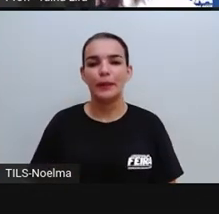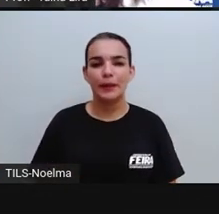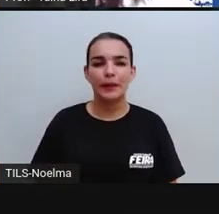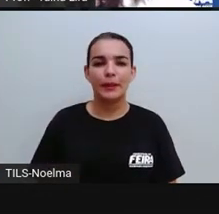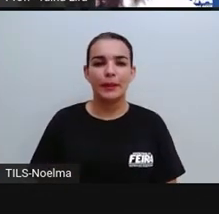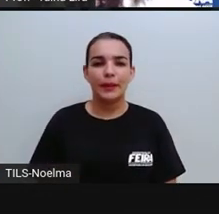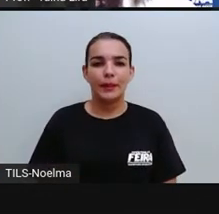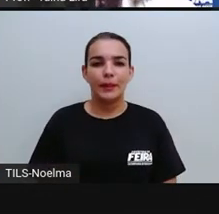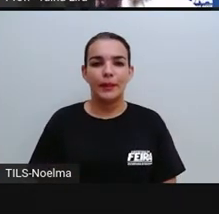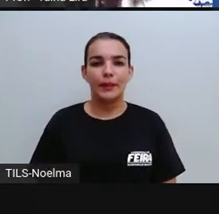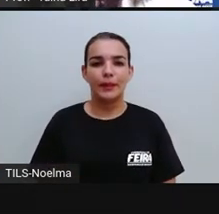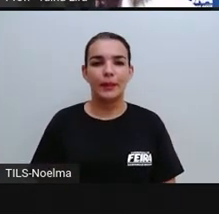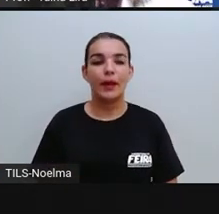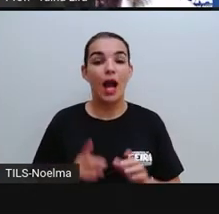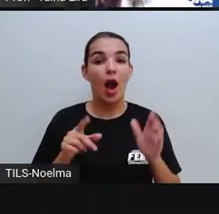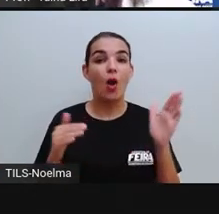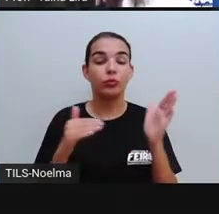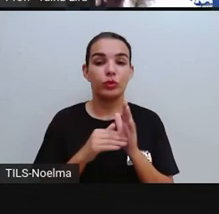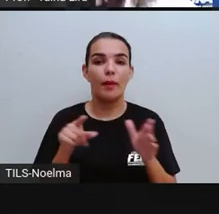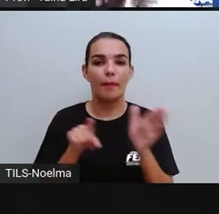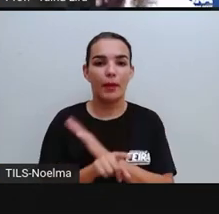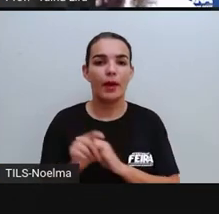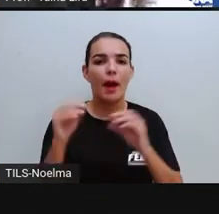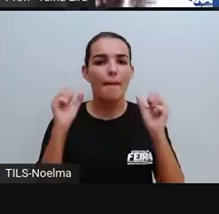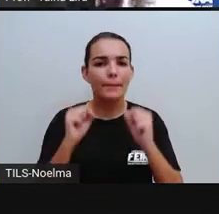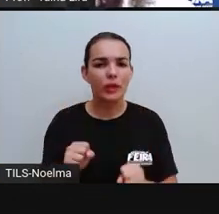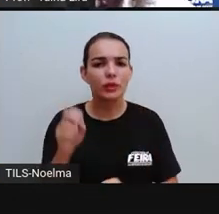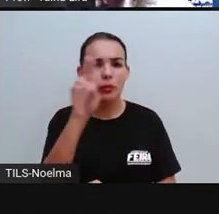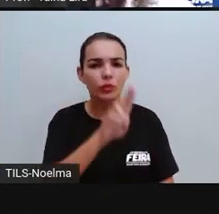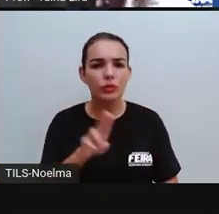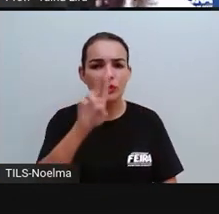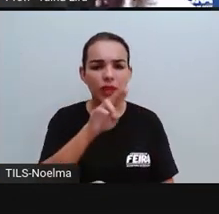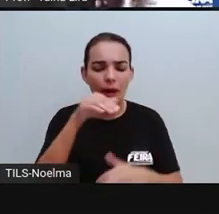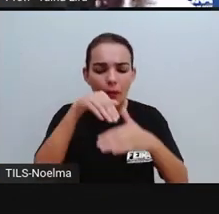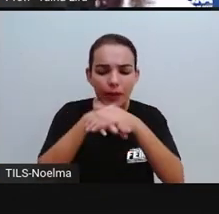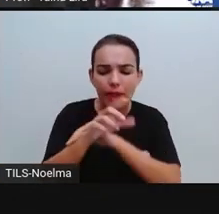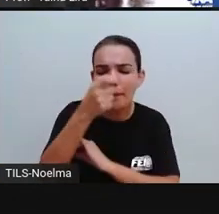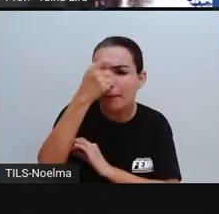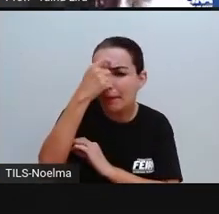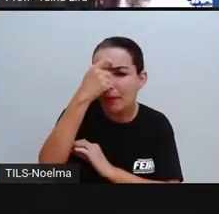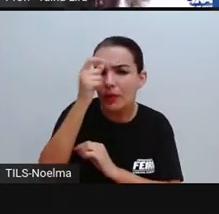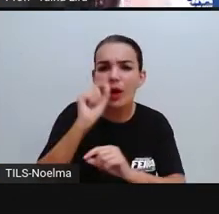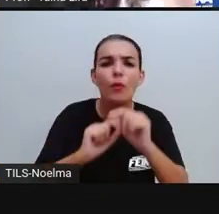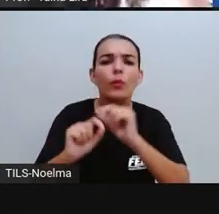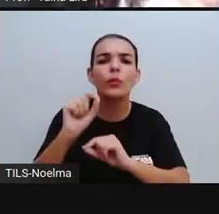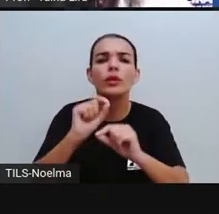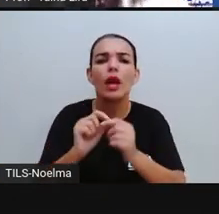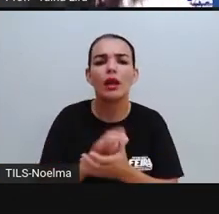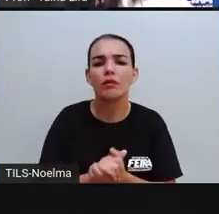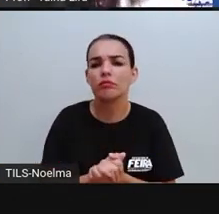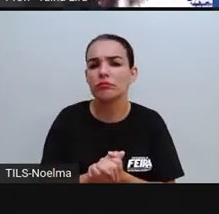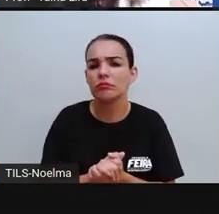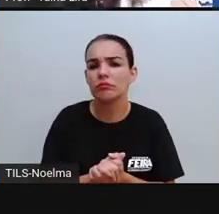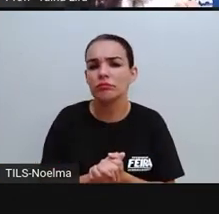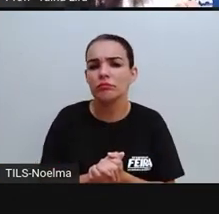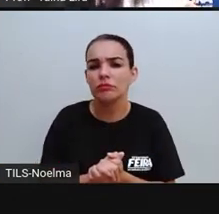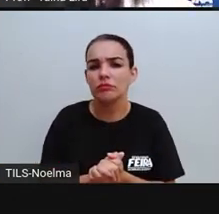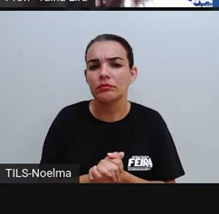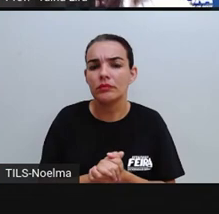E olha lá a última pergunta, podemos utilizar para preservar a memória, até que nós podemos utilizar